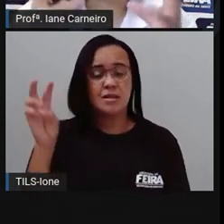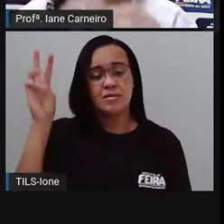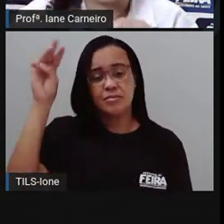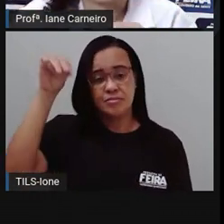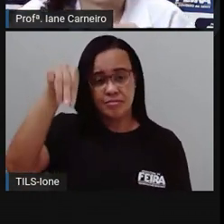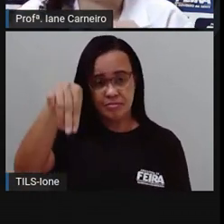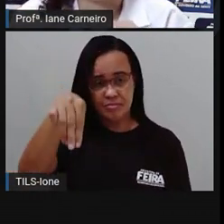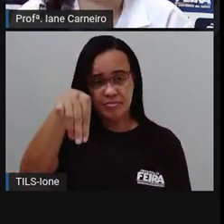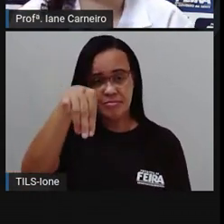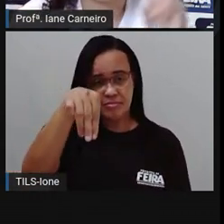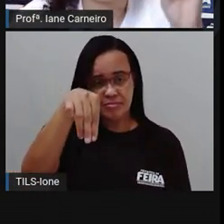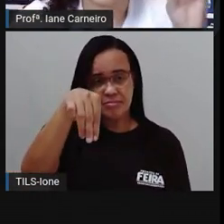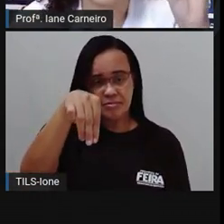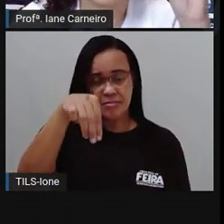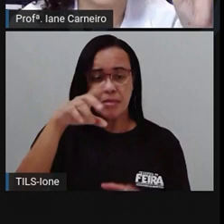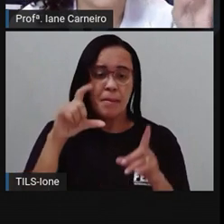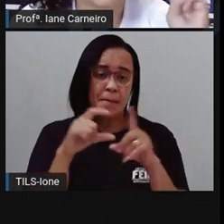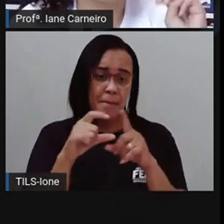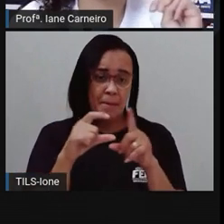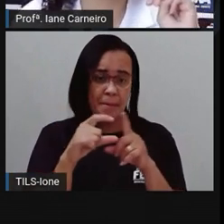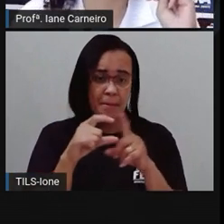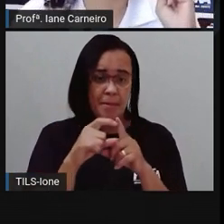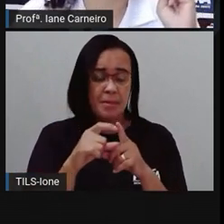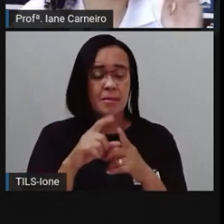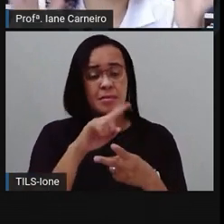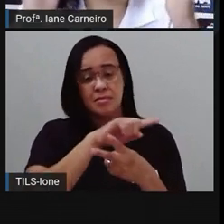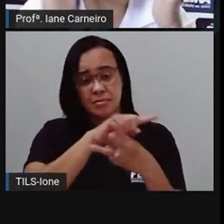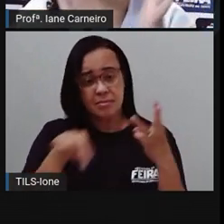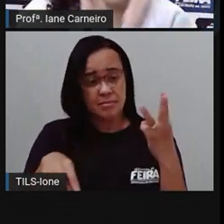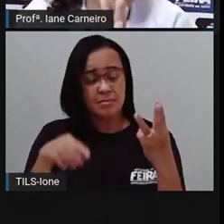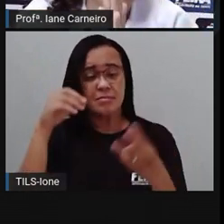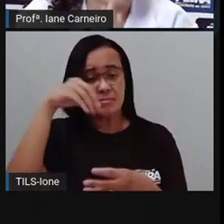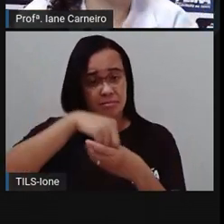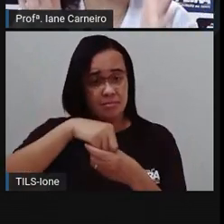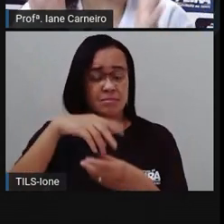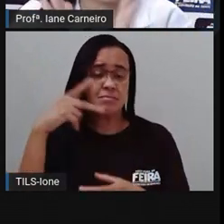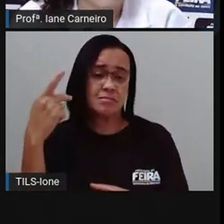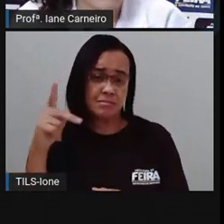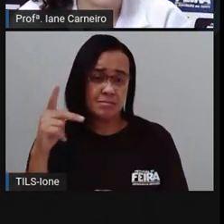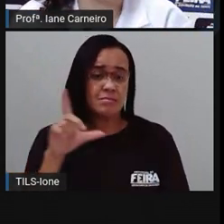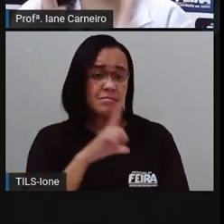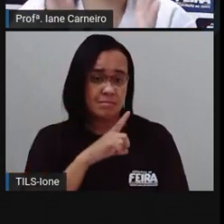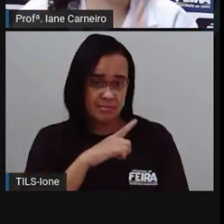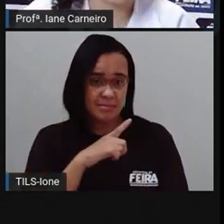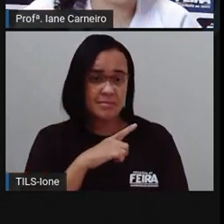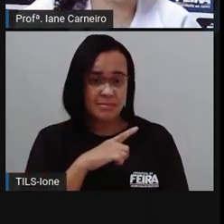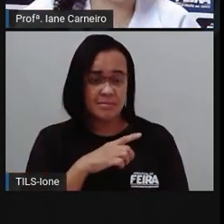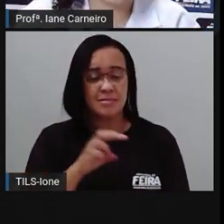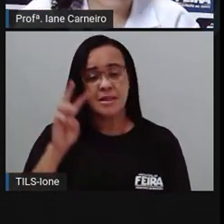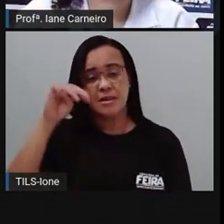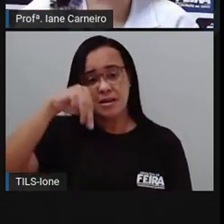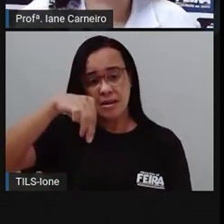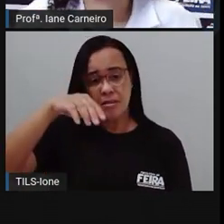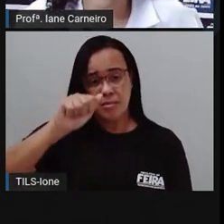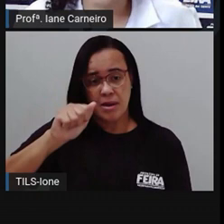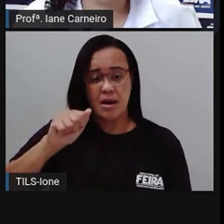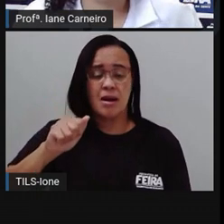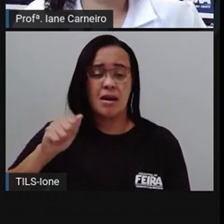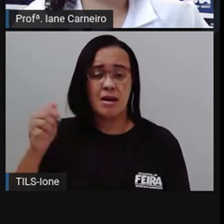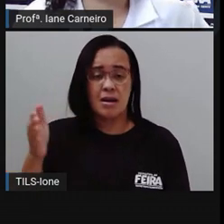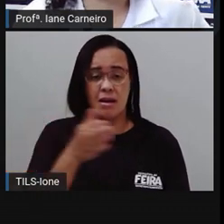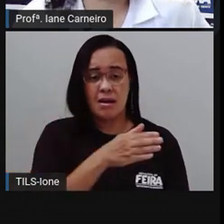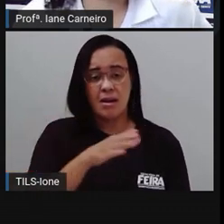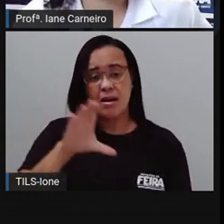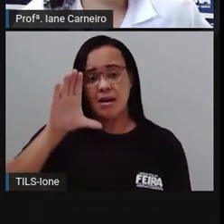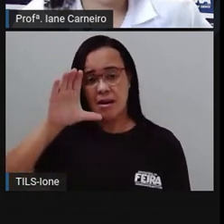vê que a palavra macaco ela tem três pedacinhos, ó, ma-ca-co. Vamos lá escrever aqui comigo,